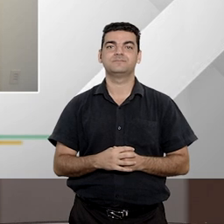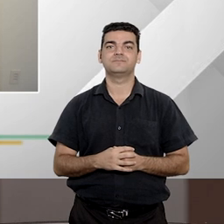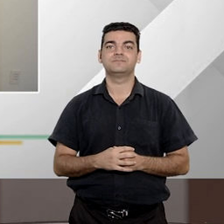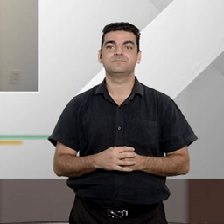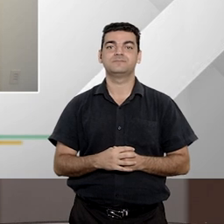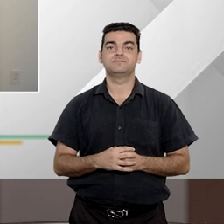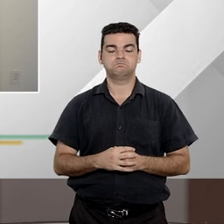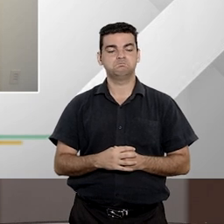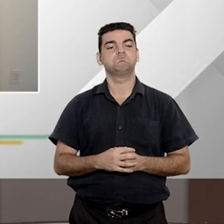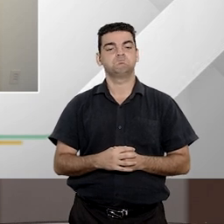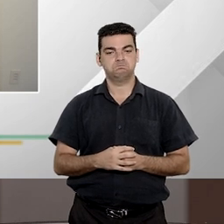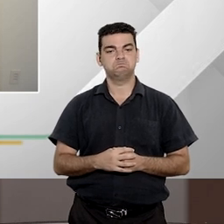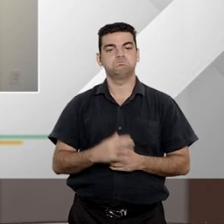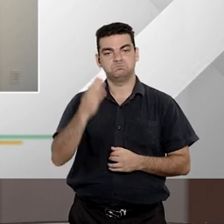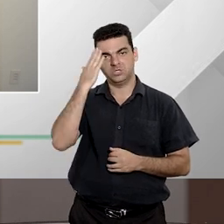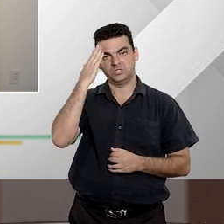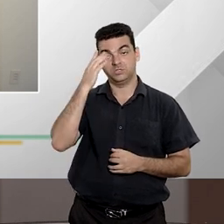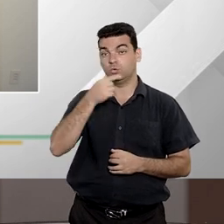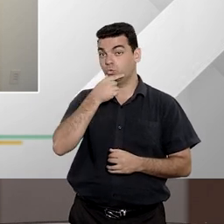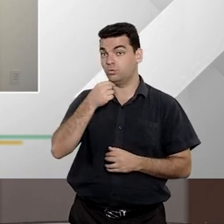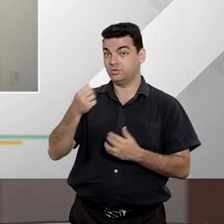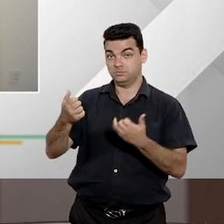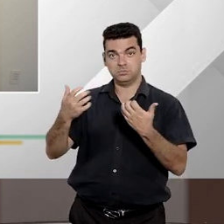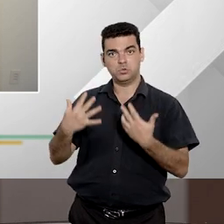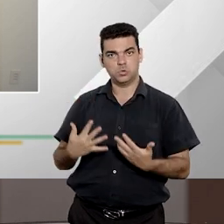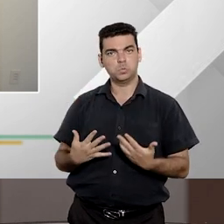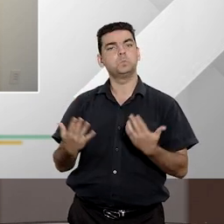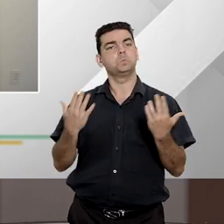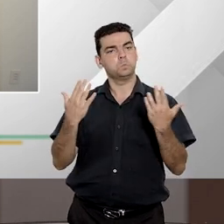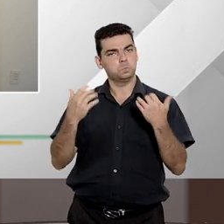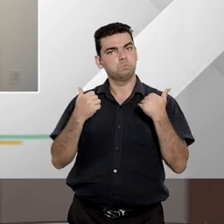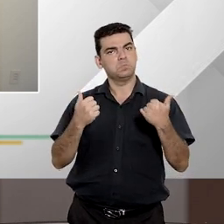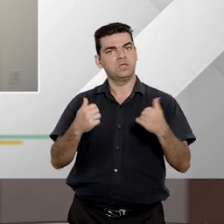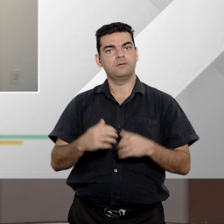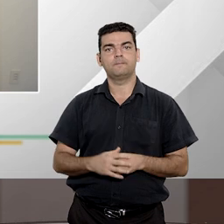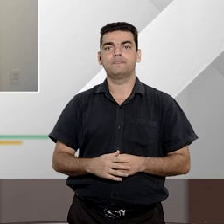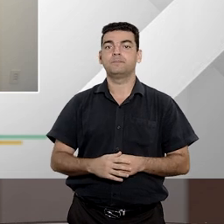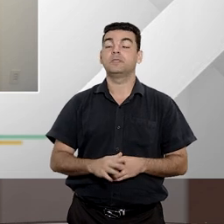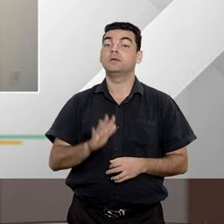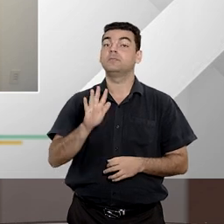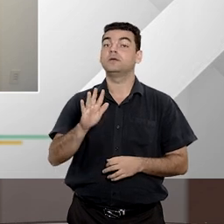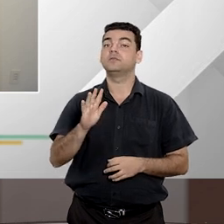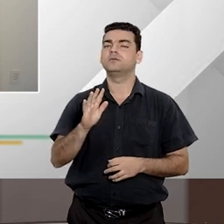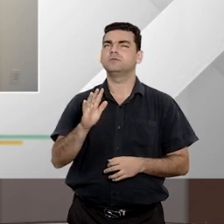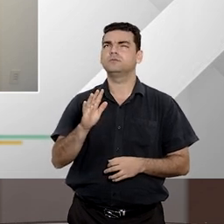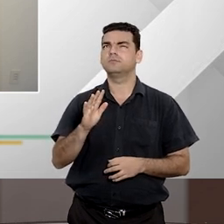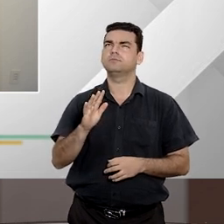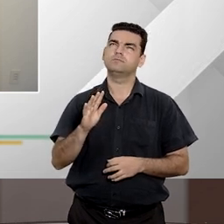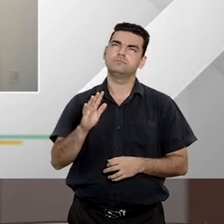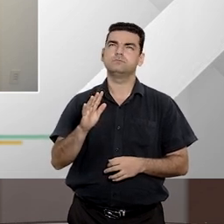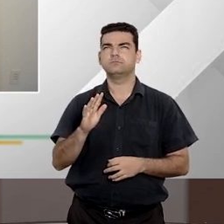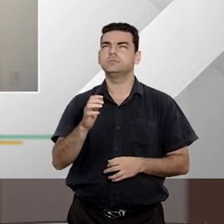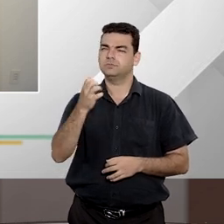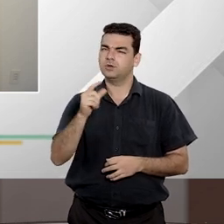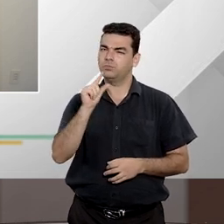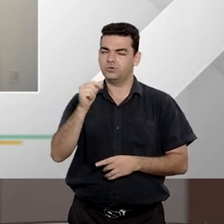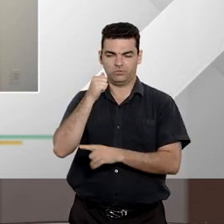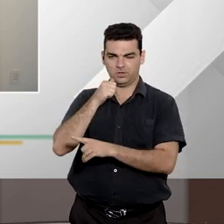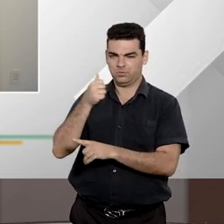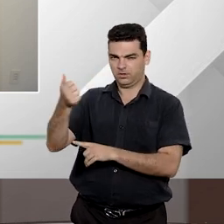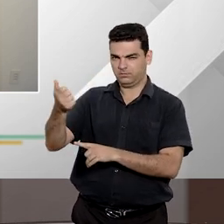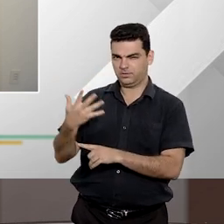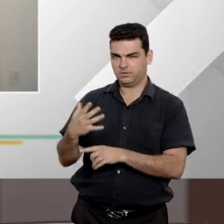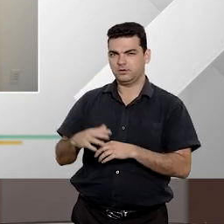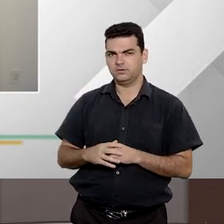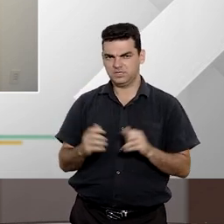Diante dos exemplos que o professor Antônio já mencionou aí, eu gostaria de começar, ou melhor, continuar com você, Priscila.